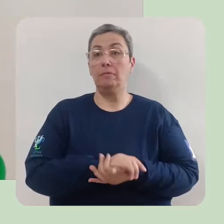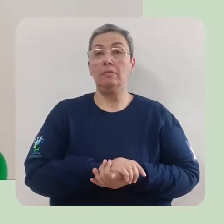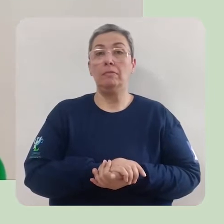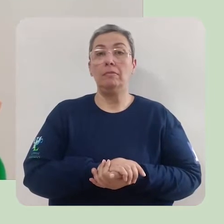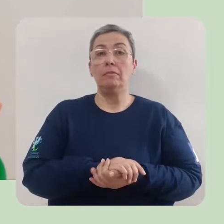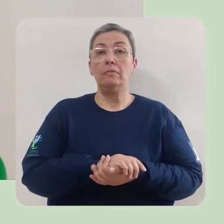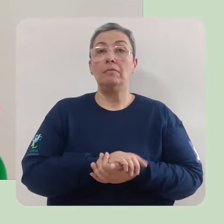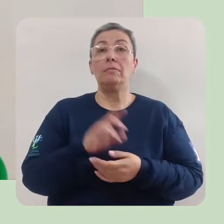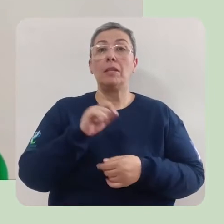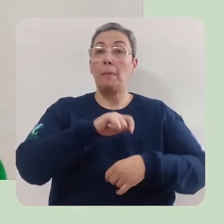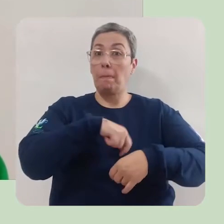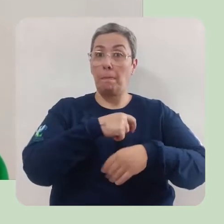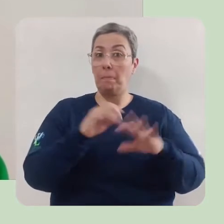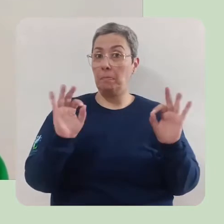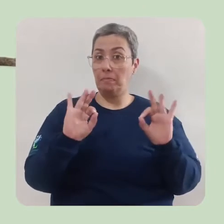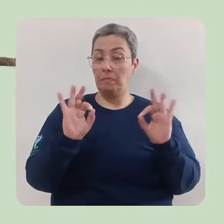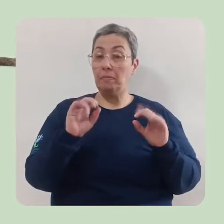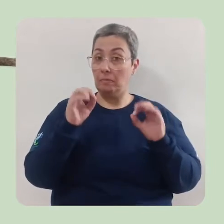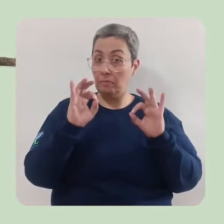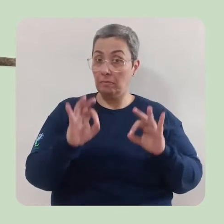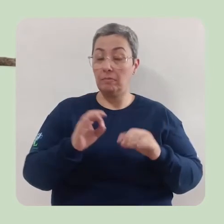Panela, certo?